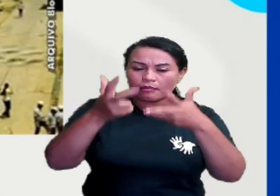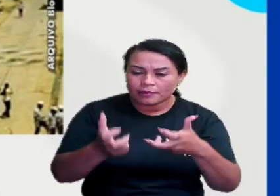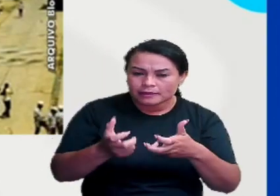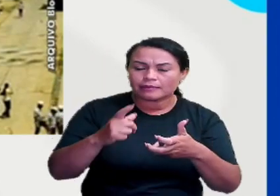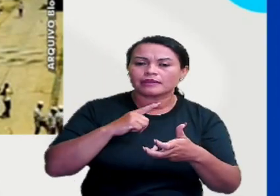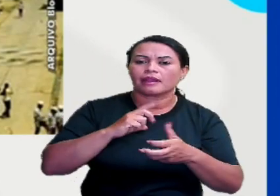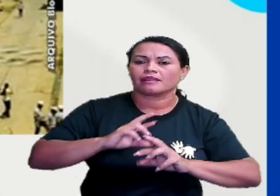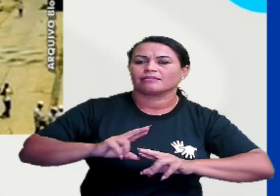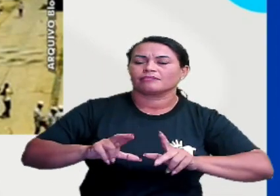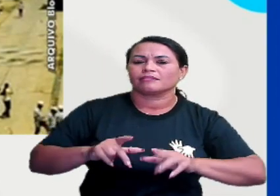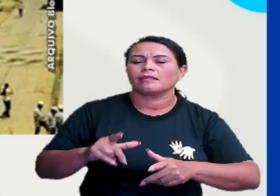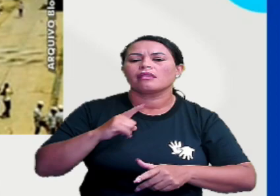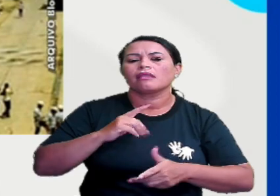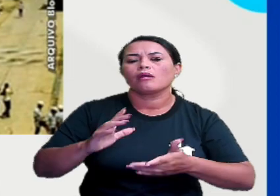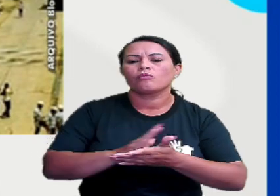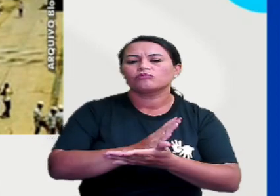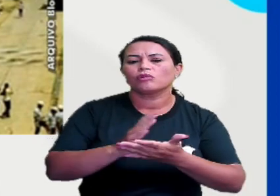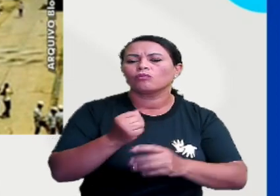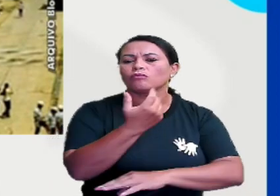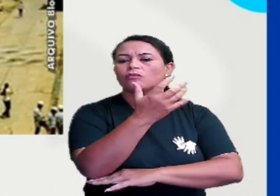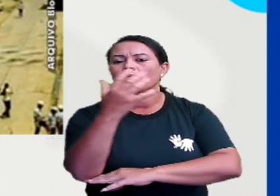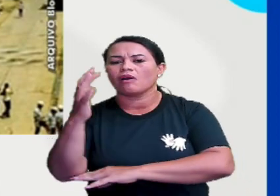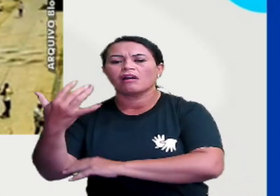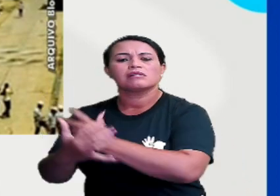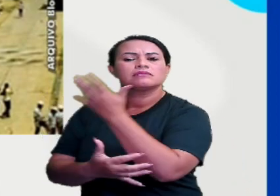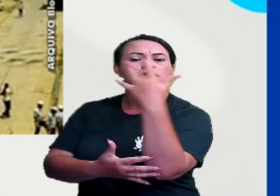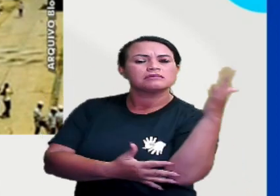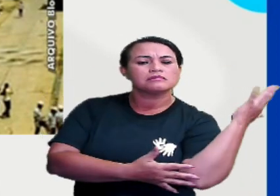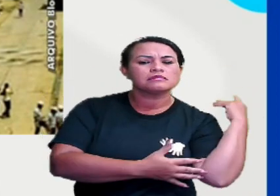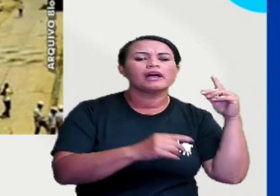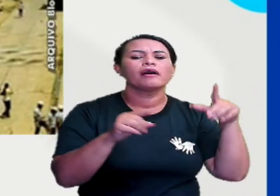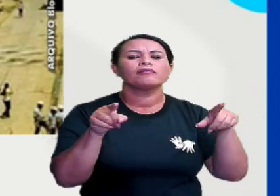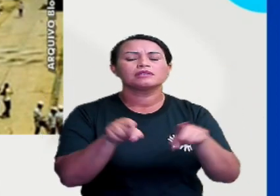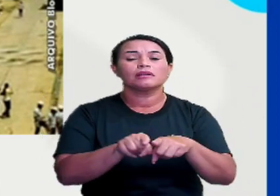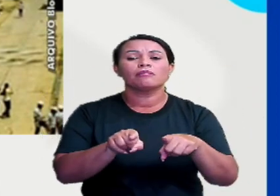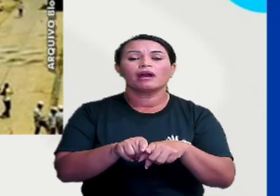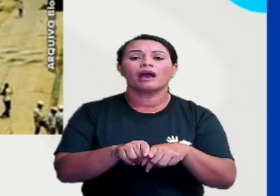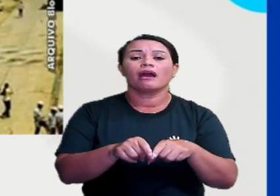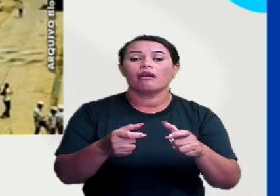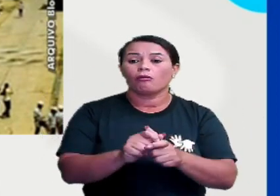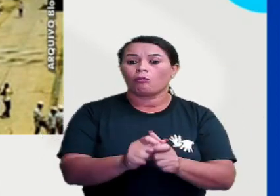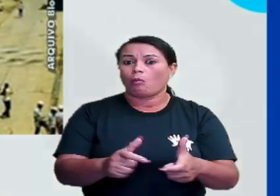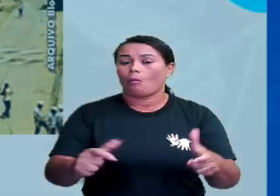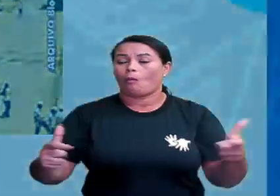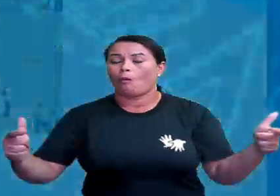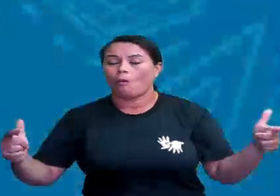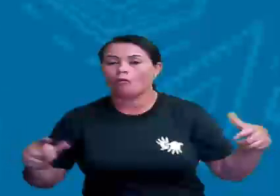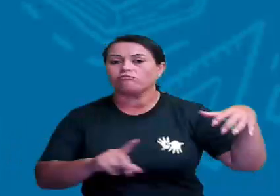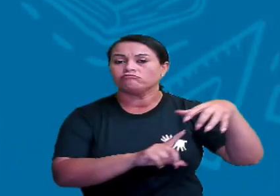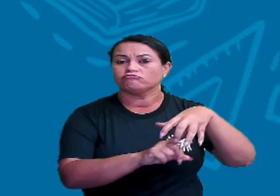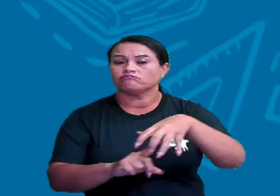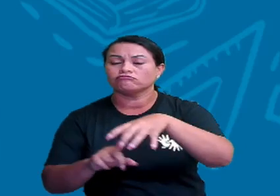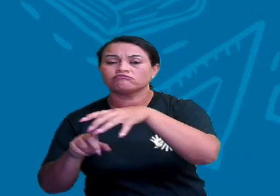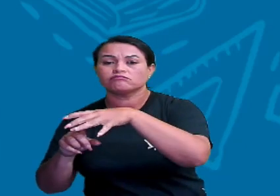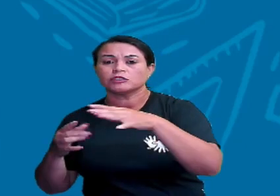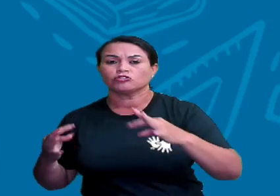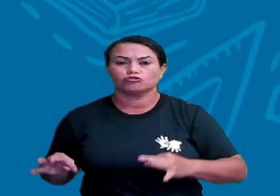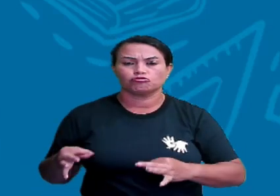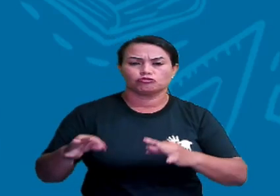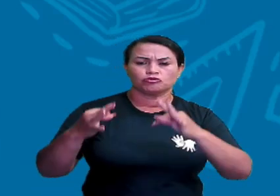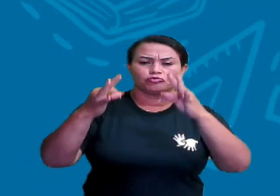né? Temos aí algumas árvores a mais, o comércio cresceu, tem mais tecnologias, as fiações